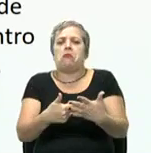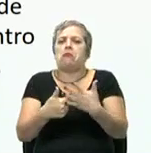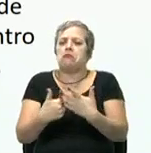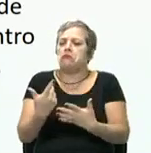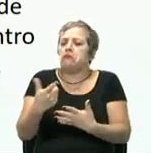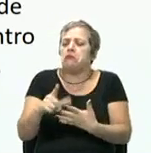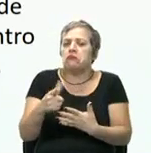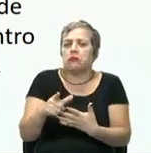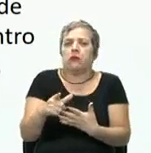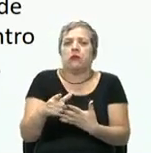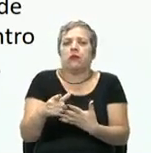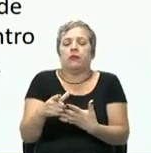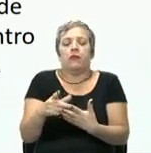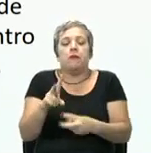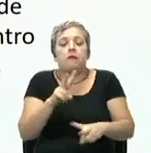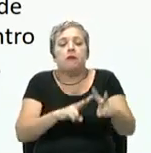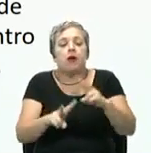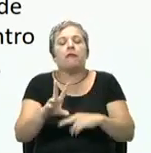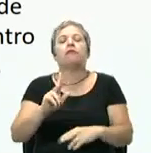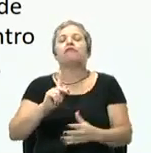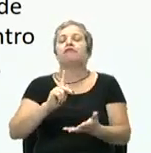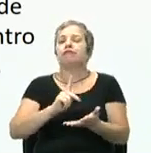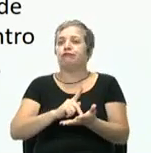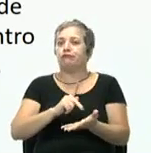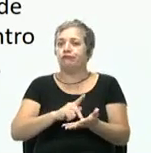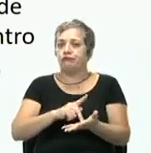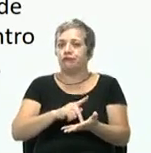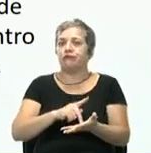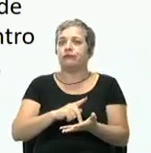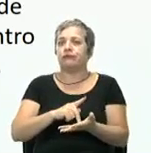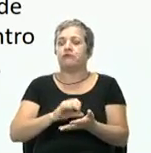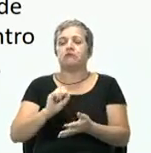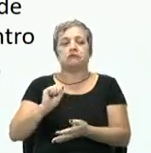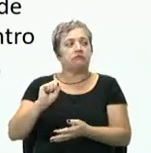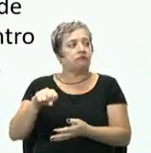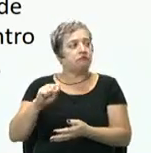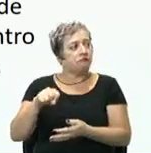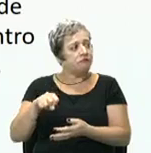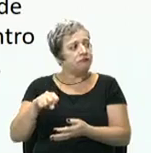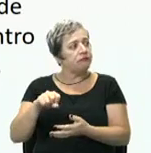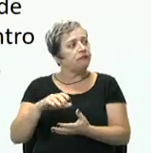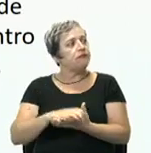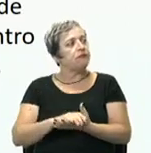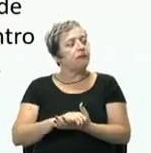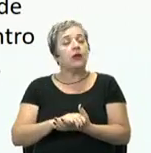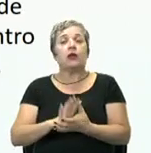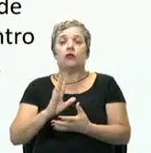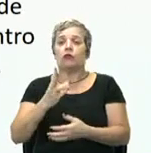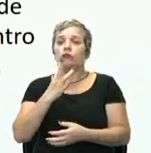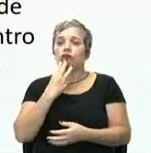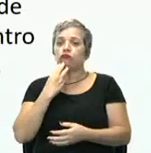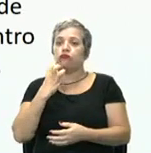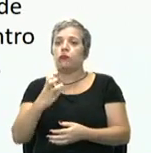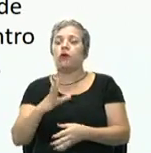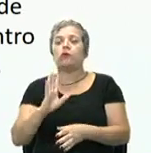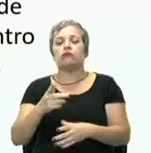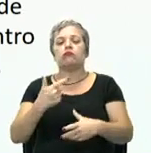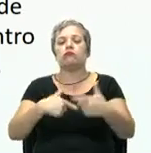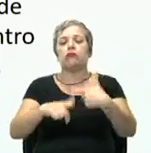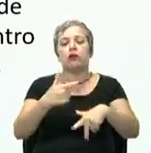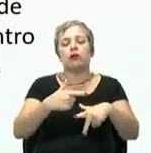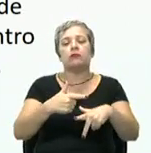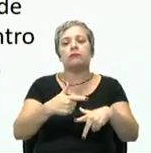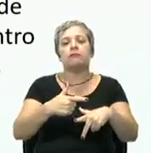não tem mais a previsão, é verdade, professora? Exatamente, e o Weber, ele trabalhou, ele